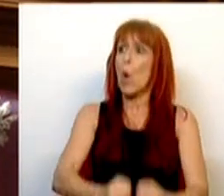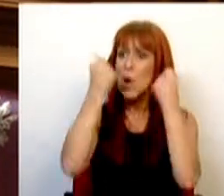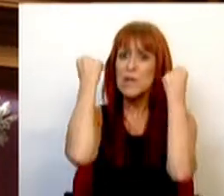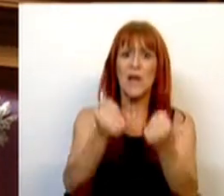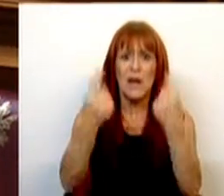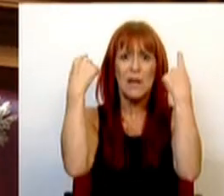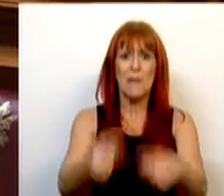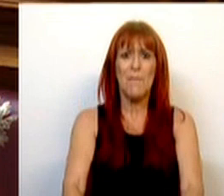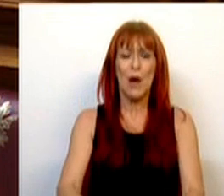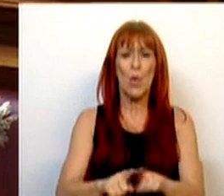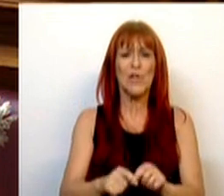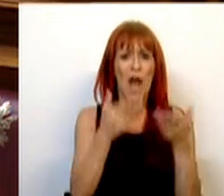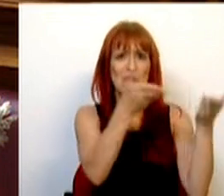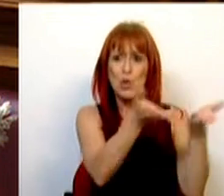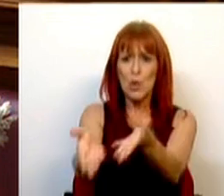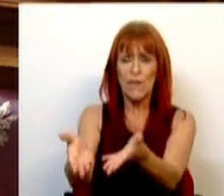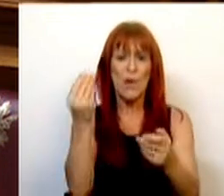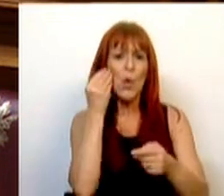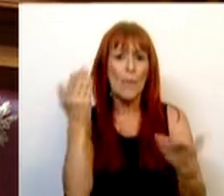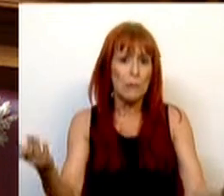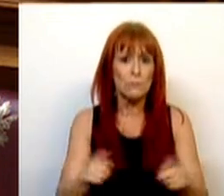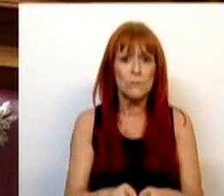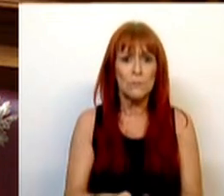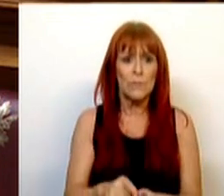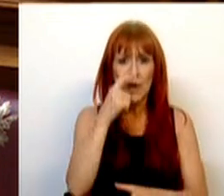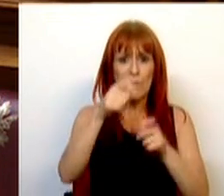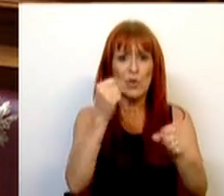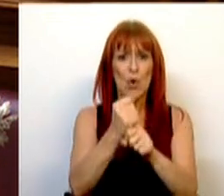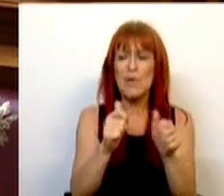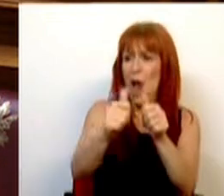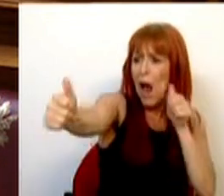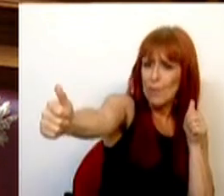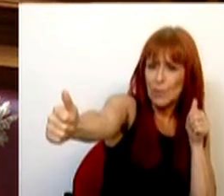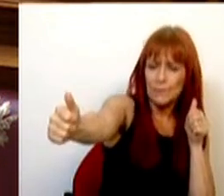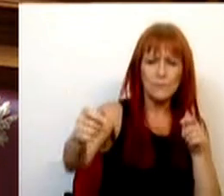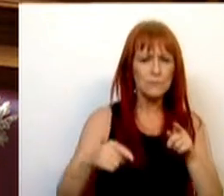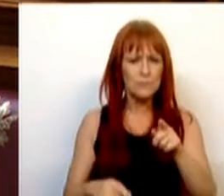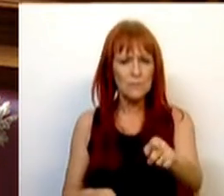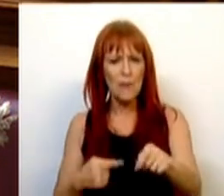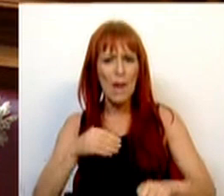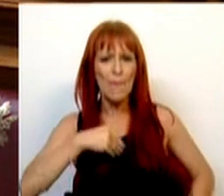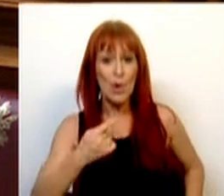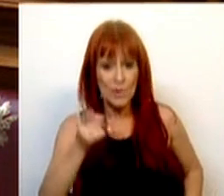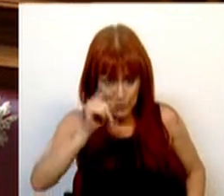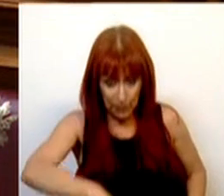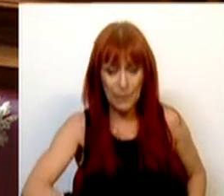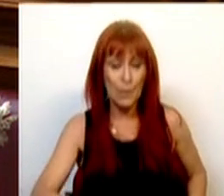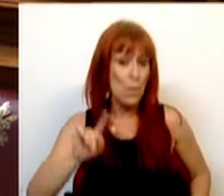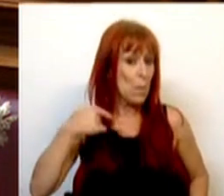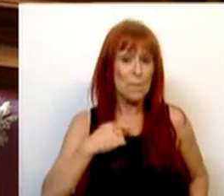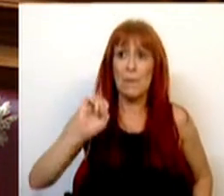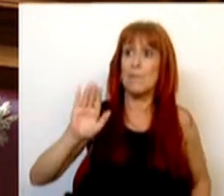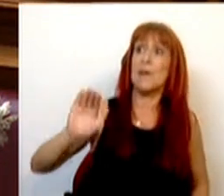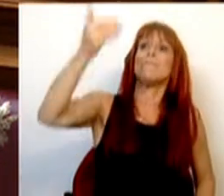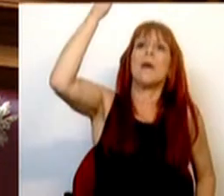também dar o seu contributo através dos trabalhadores remotos. Também temos a preocupação, se não a